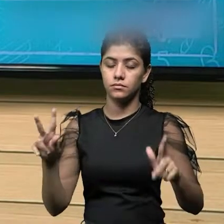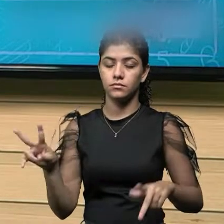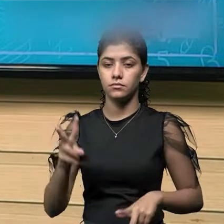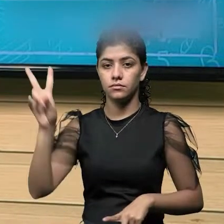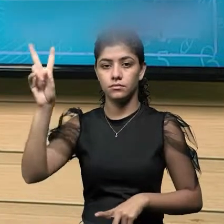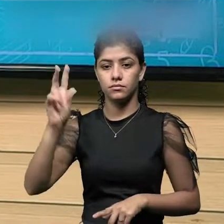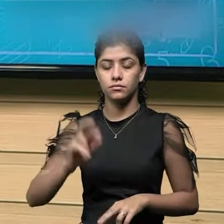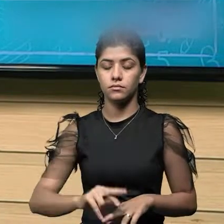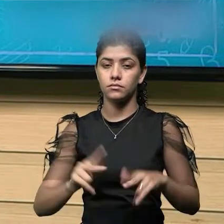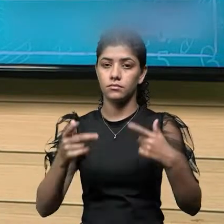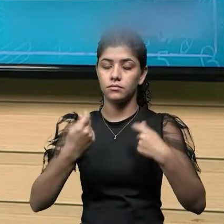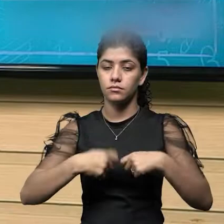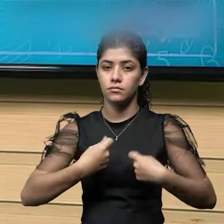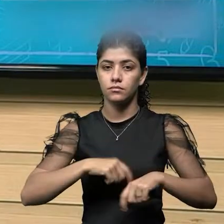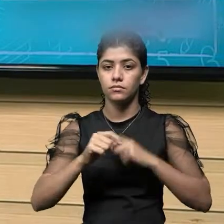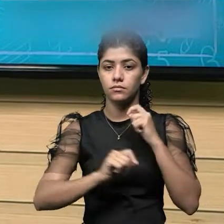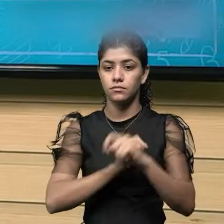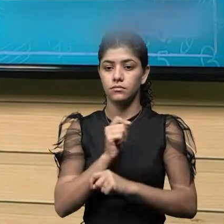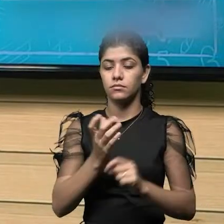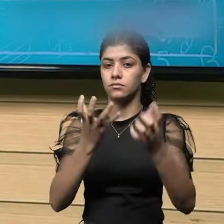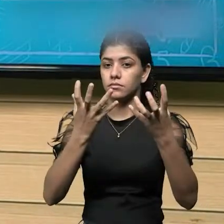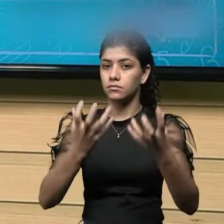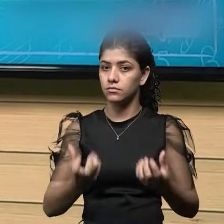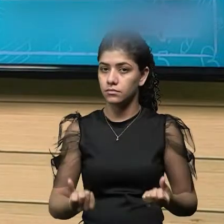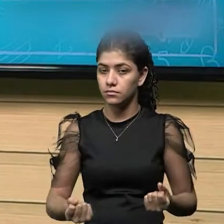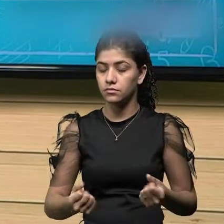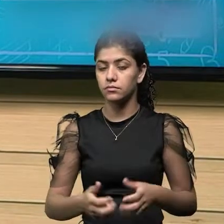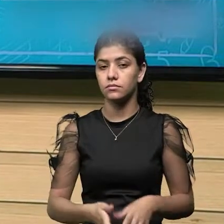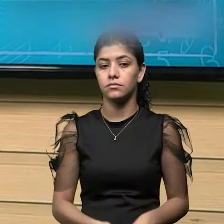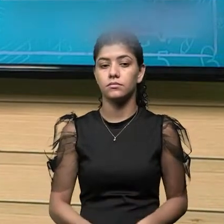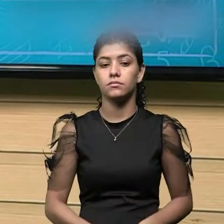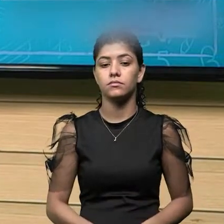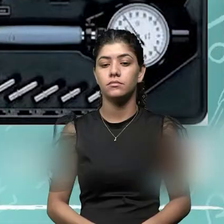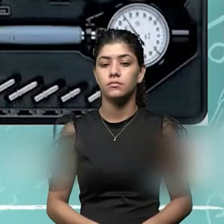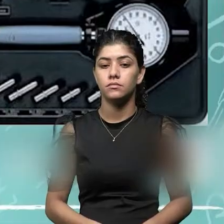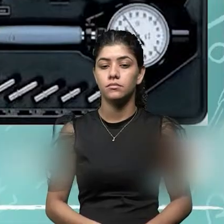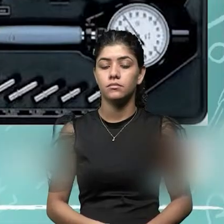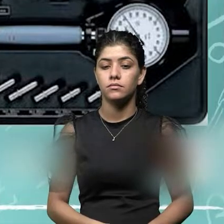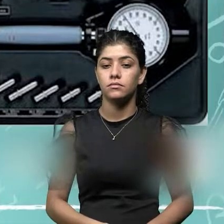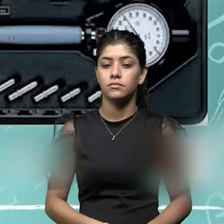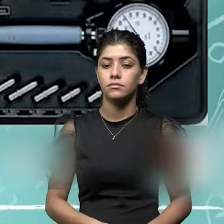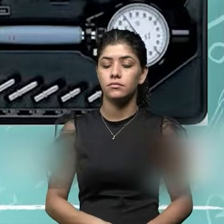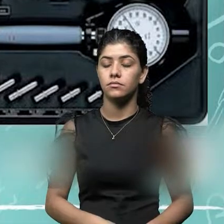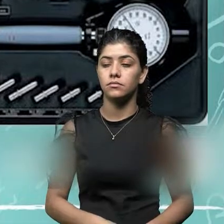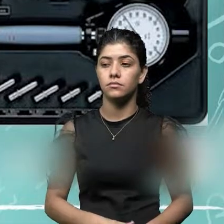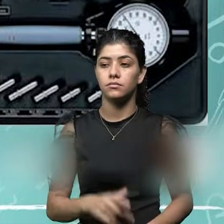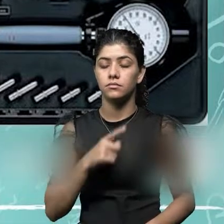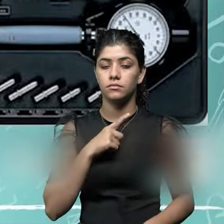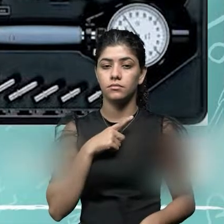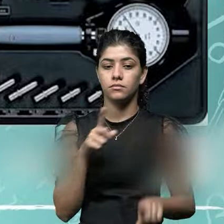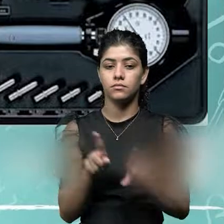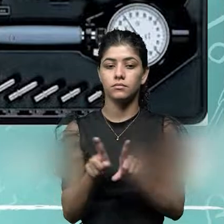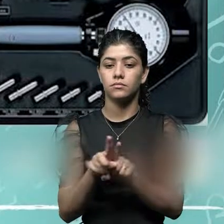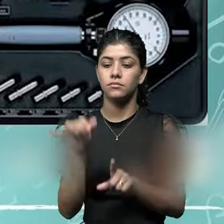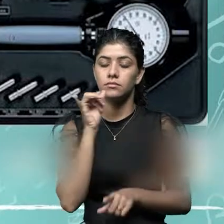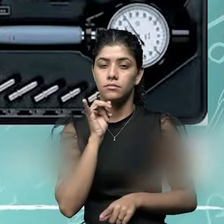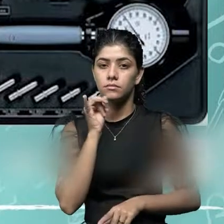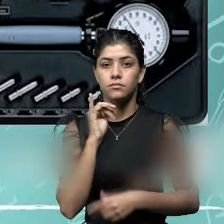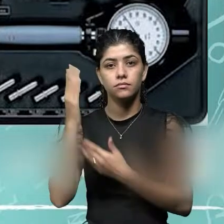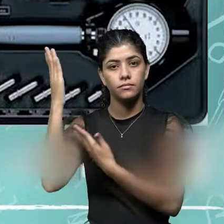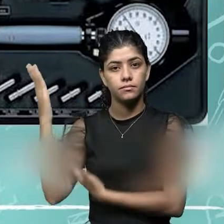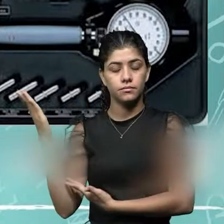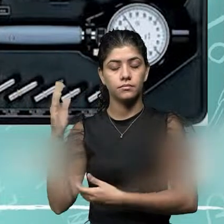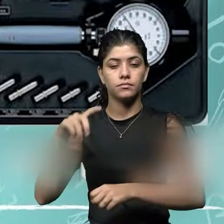essa diferença tem que estar dentro do aceitável. Certo? E aqui nós temos os exemplos do relógio